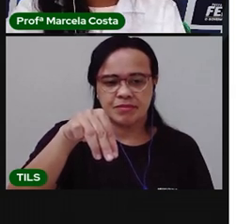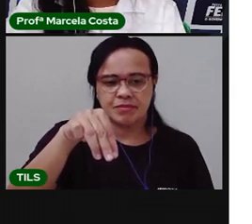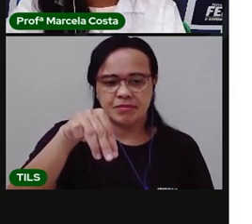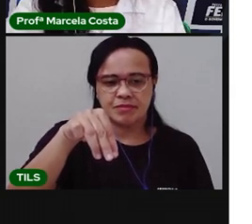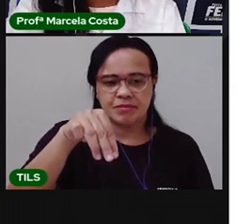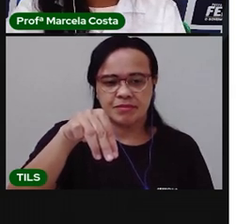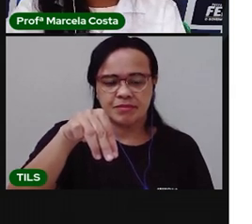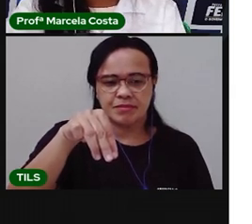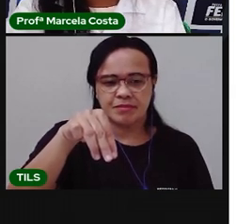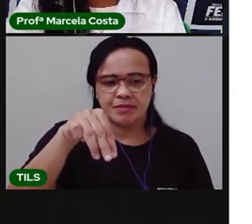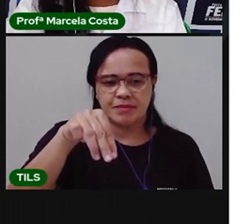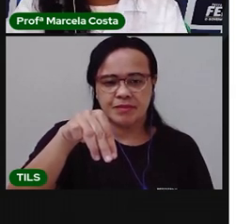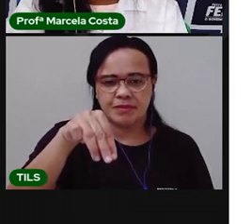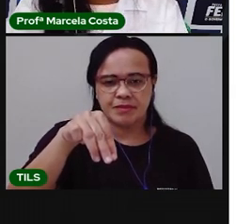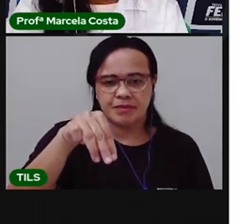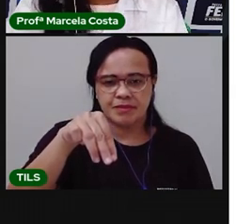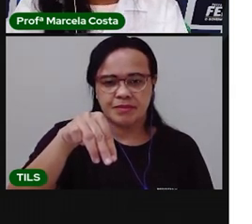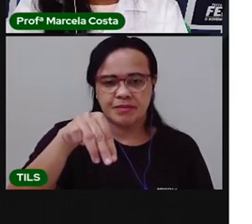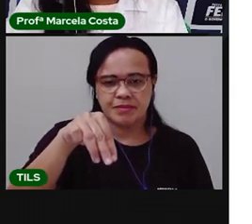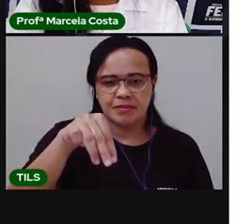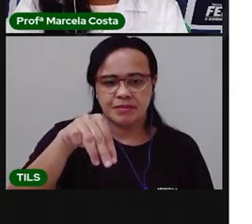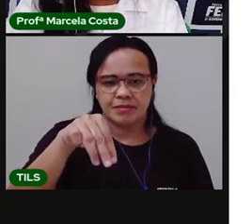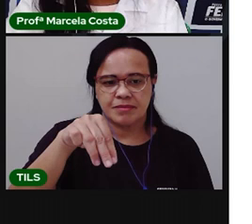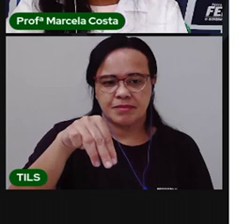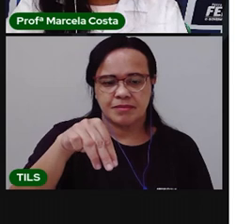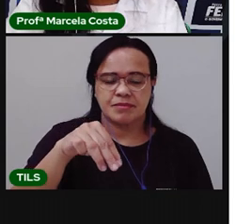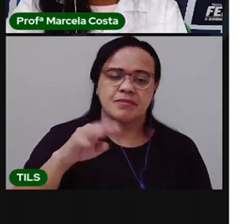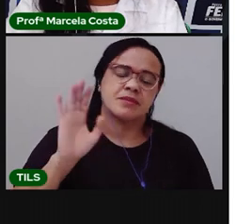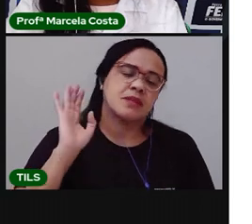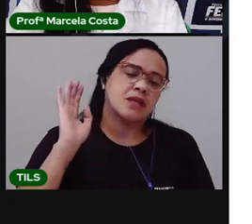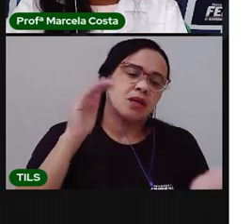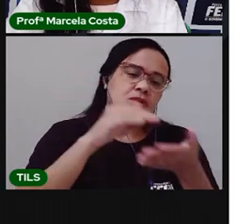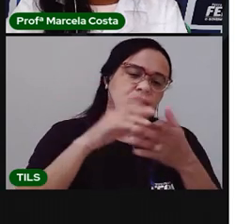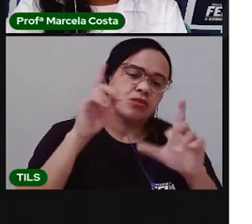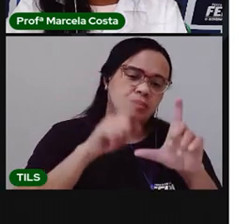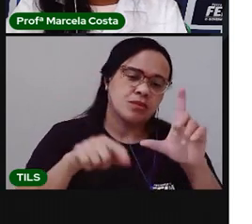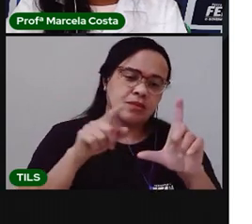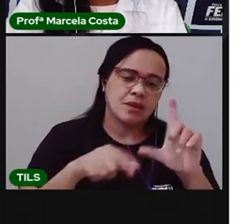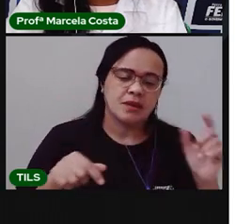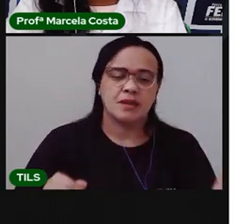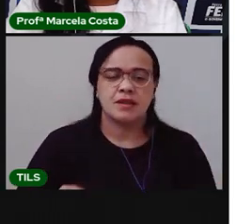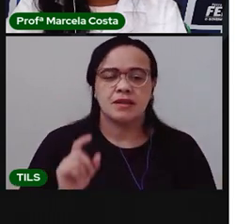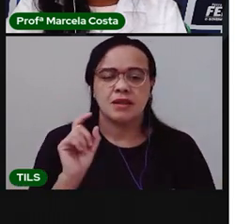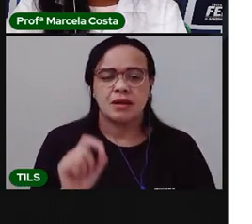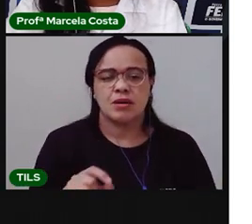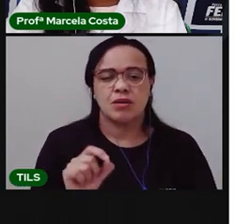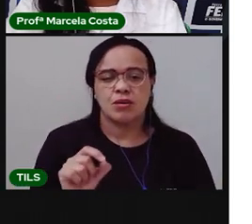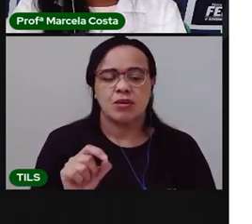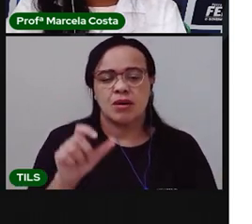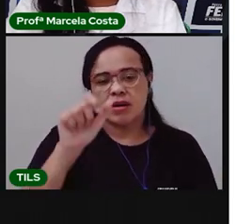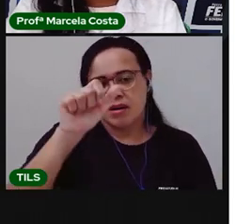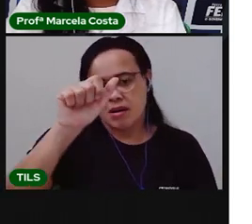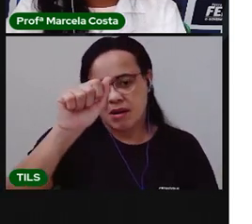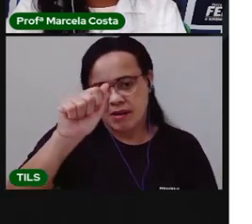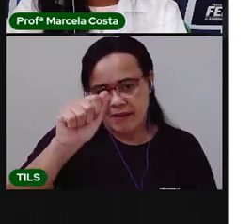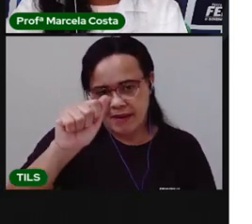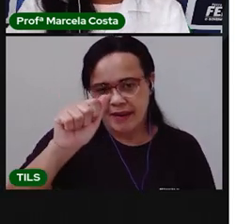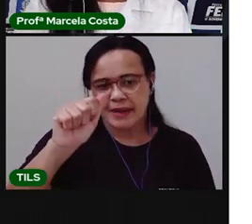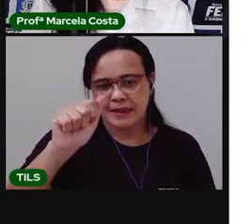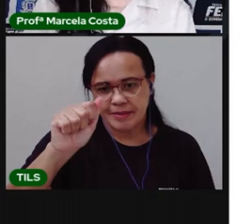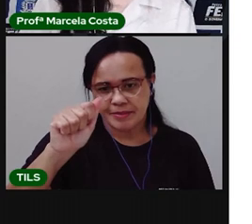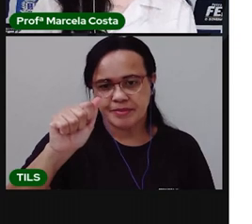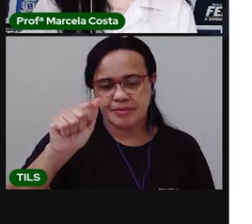A gente traz ela para cá. E a letra final, que é a letra A, a gente vai colocar aqui.